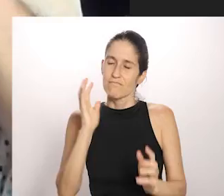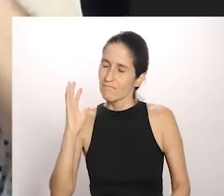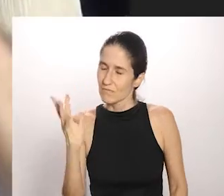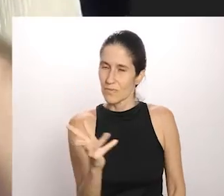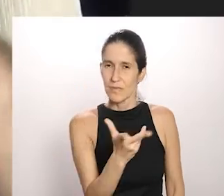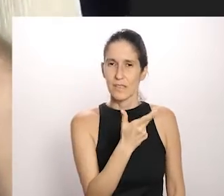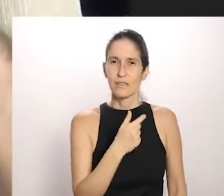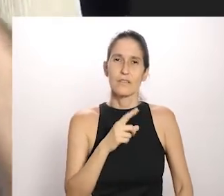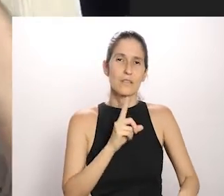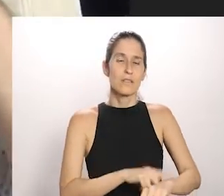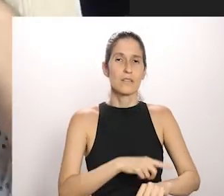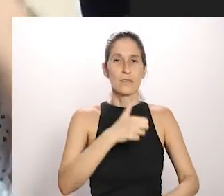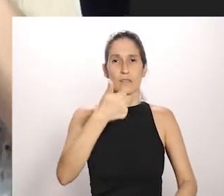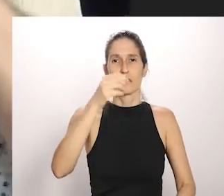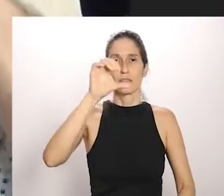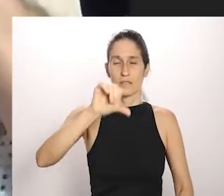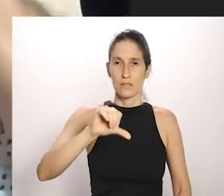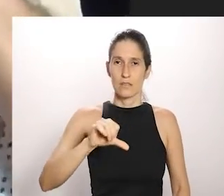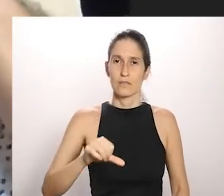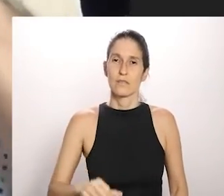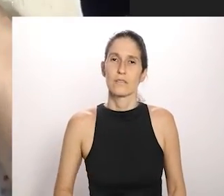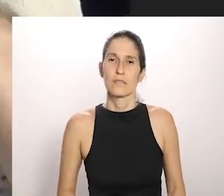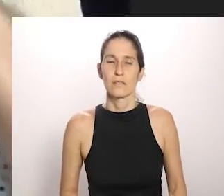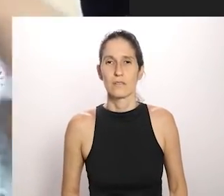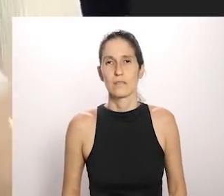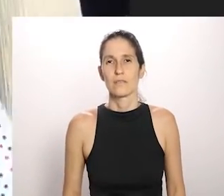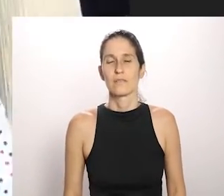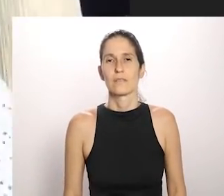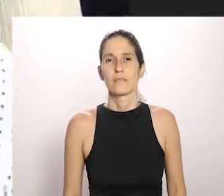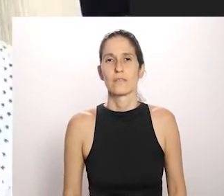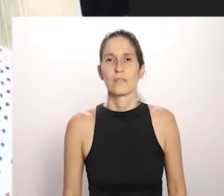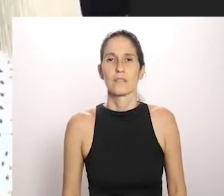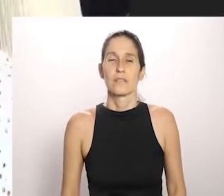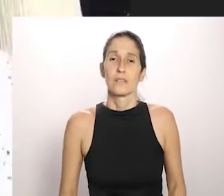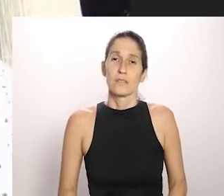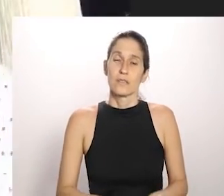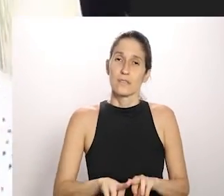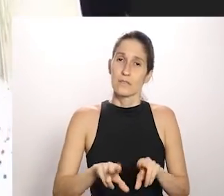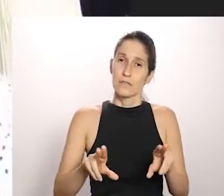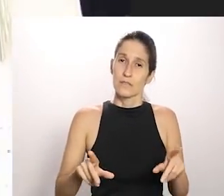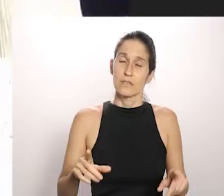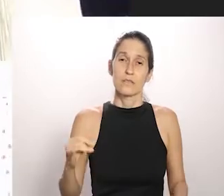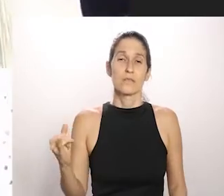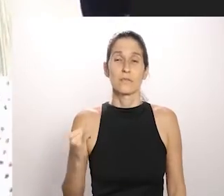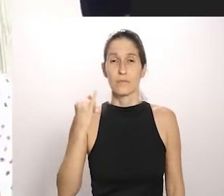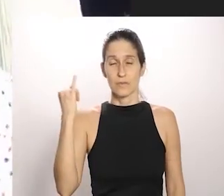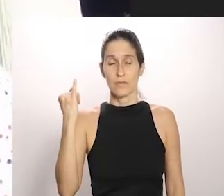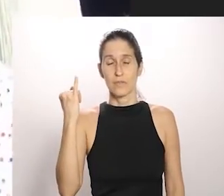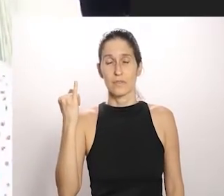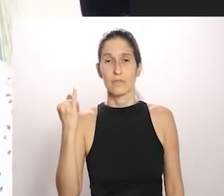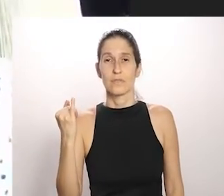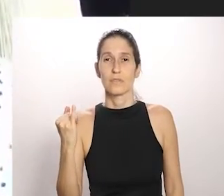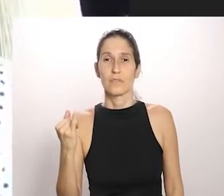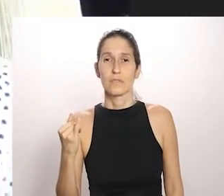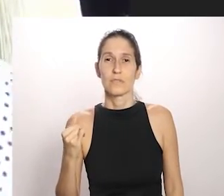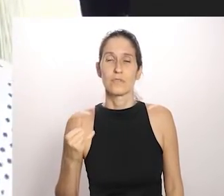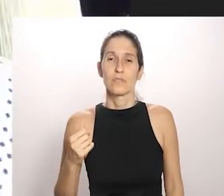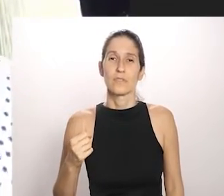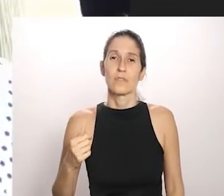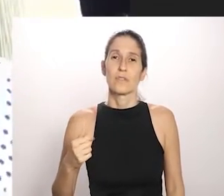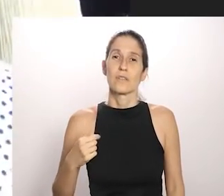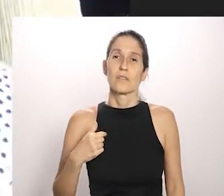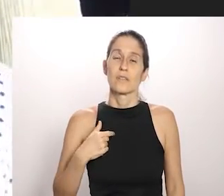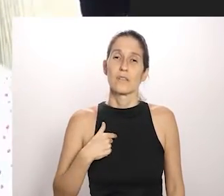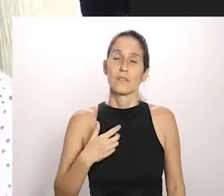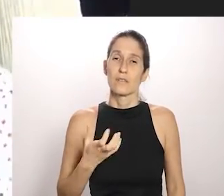das 19 horas, eu acho que é isso, vamos estar presentes. E outra coisa também importante, acho muito massa a fala de todos aqui, mas é